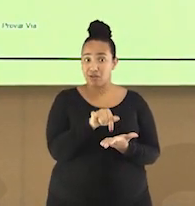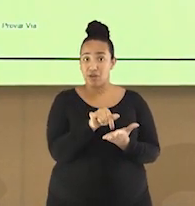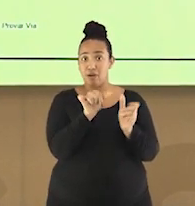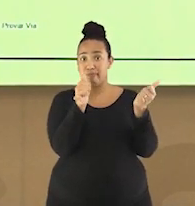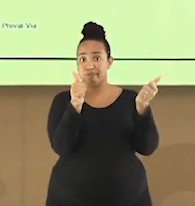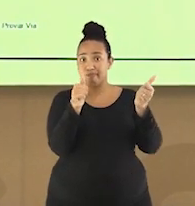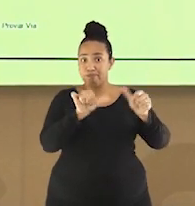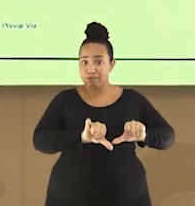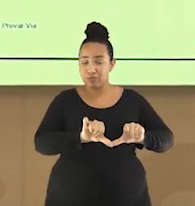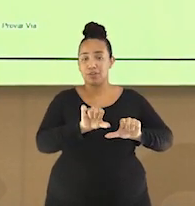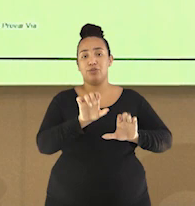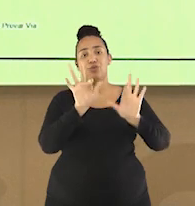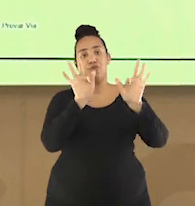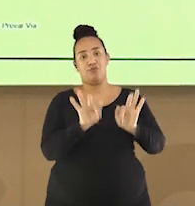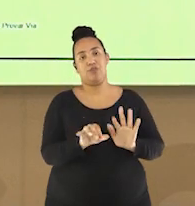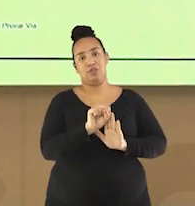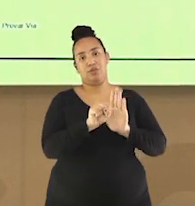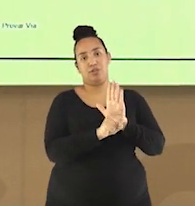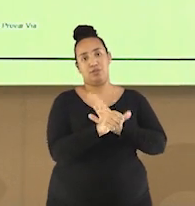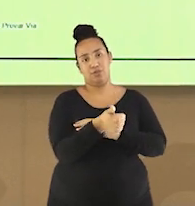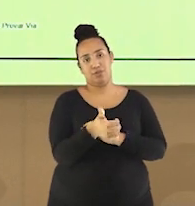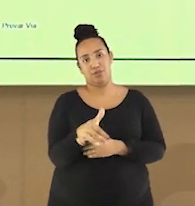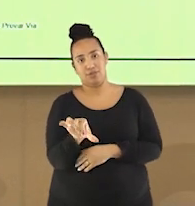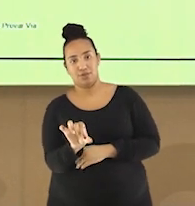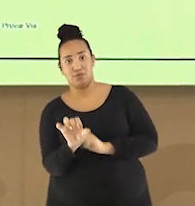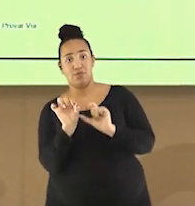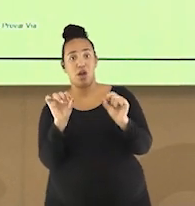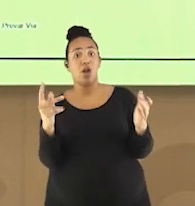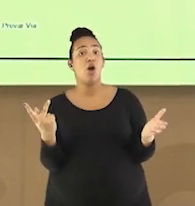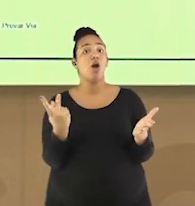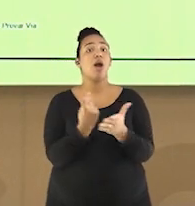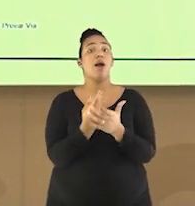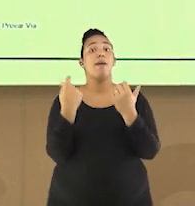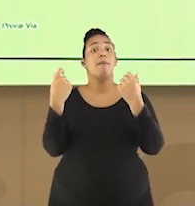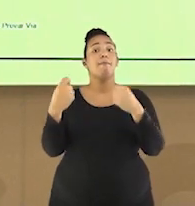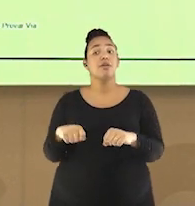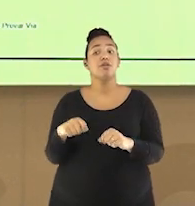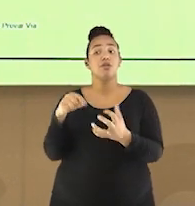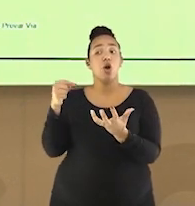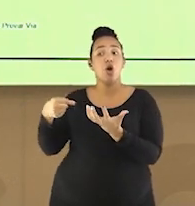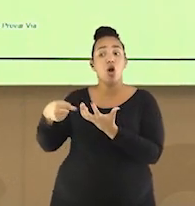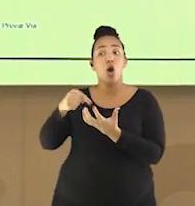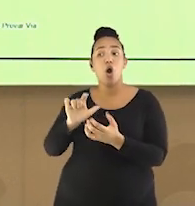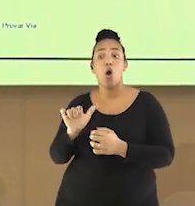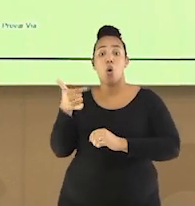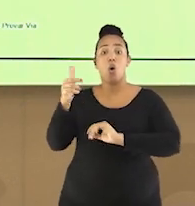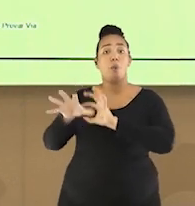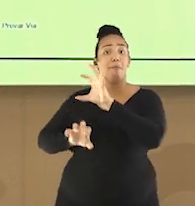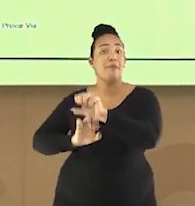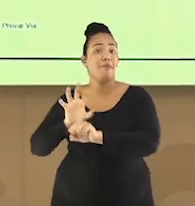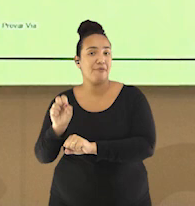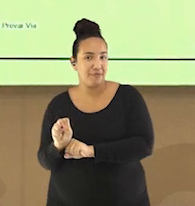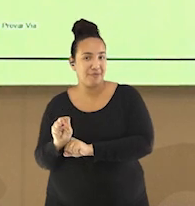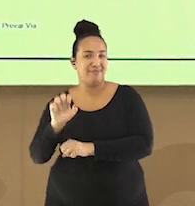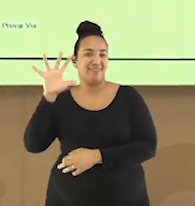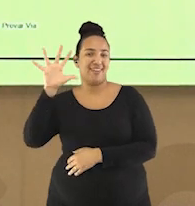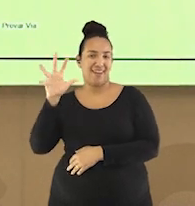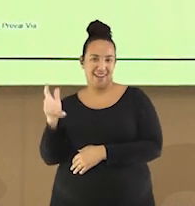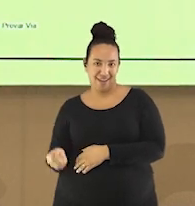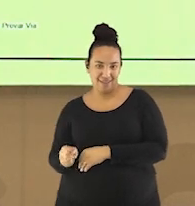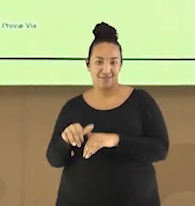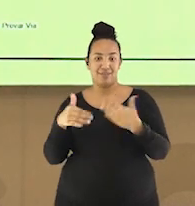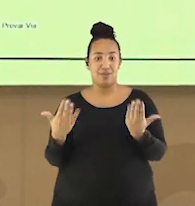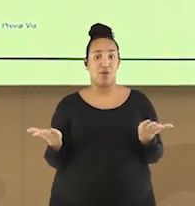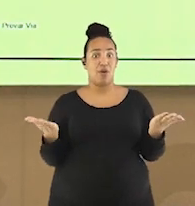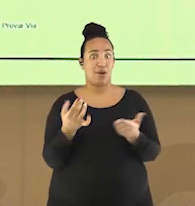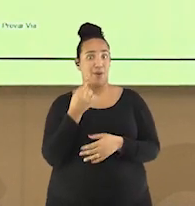XIX, levando à exploração de um novo continente à África. Então, está tudo explicado aqui nessa linha do